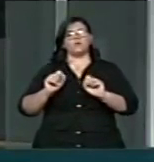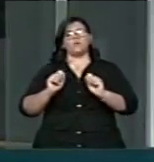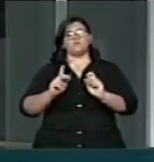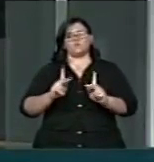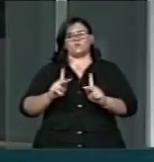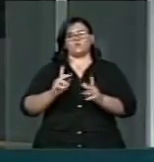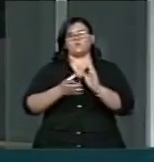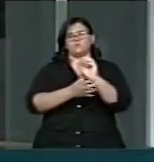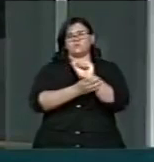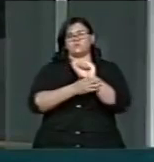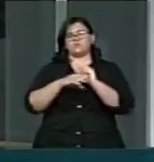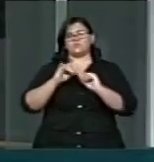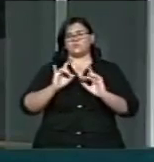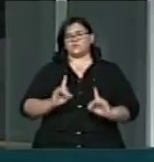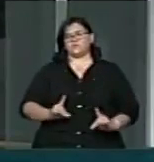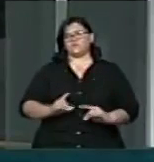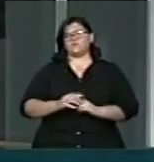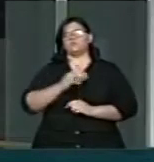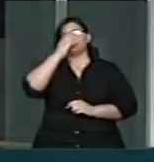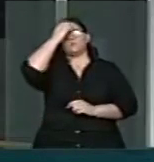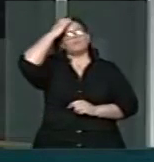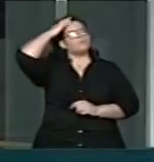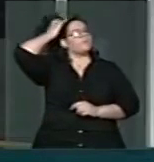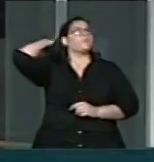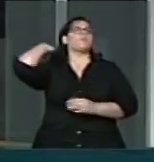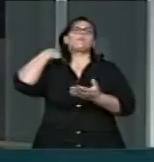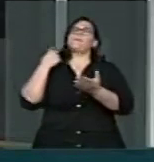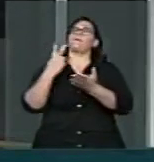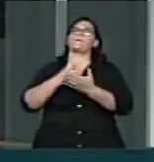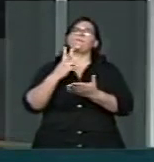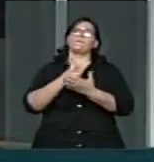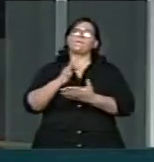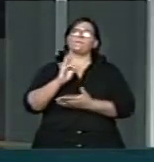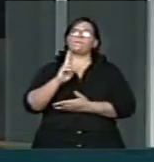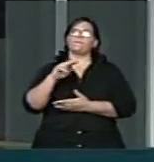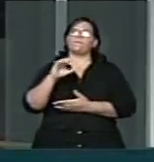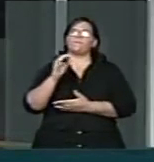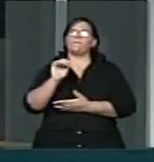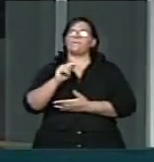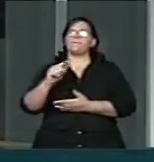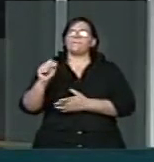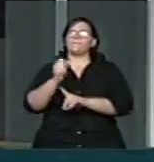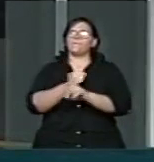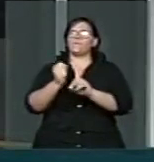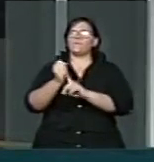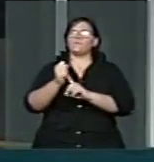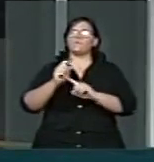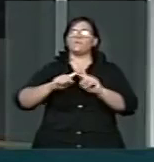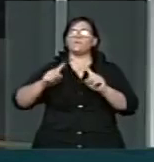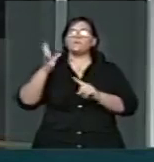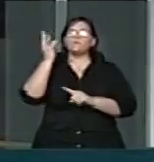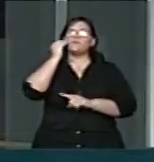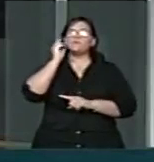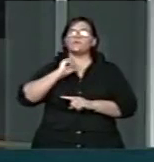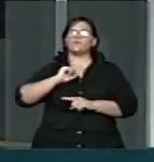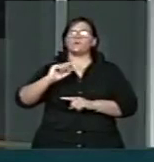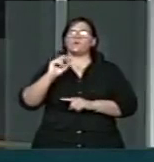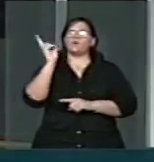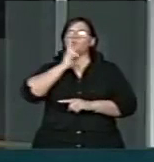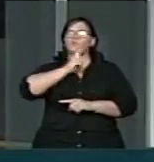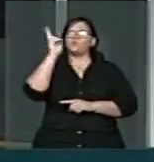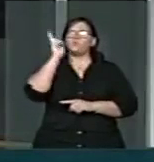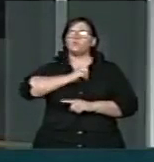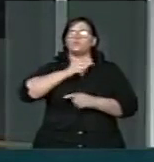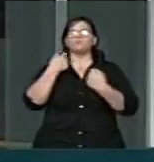portadores de eficiência, cumpre elevada função social, sobretudo por reconhecer a urgente